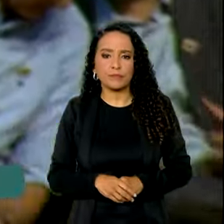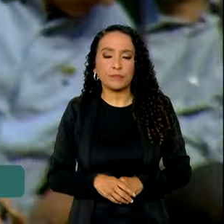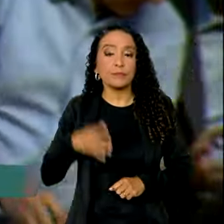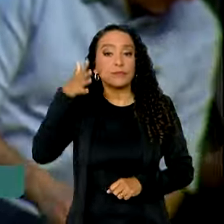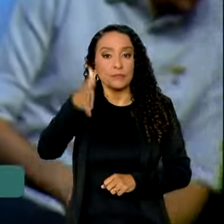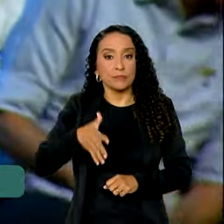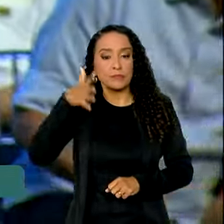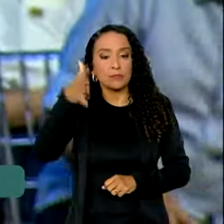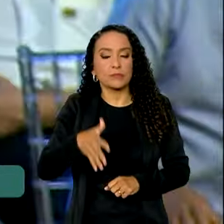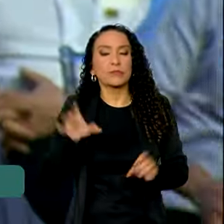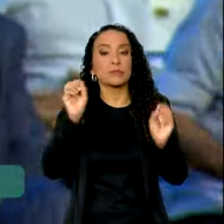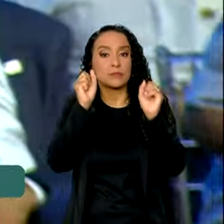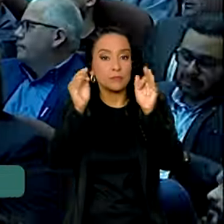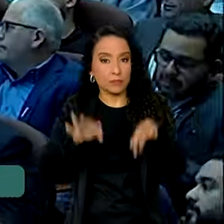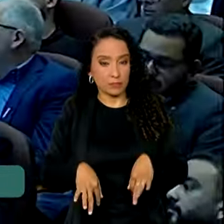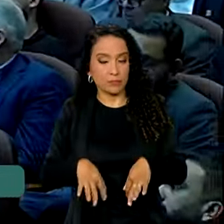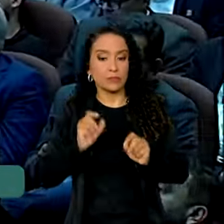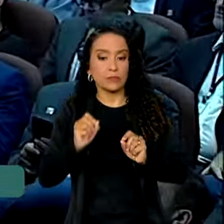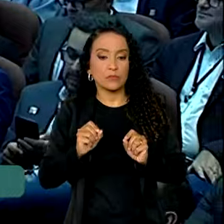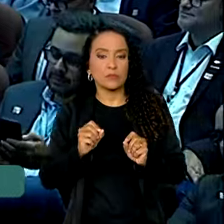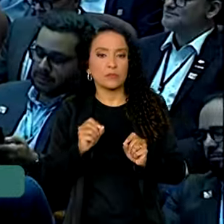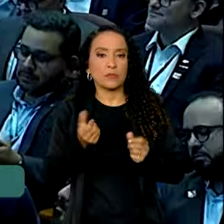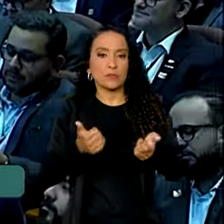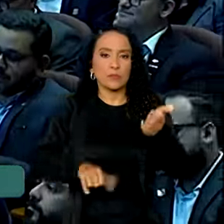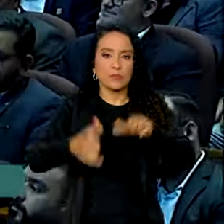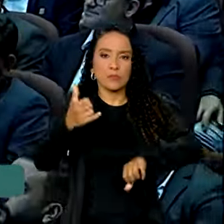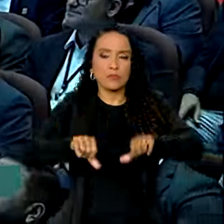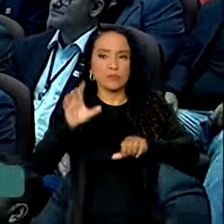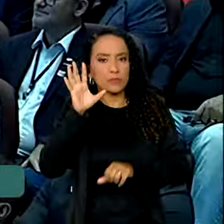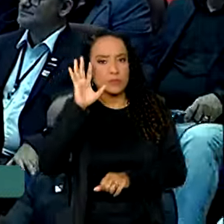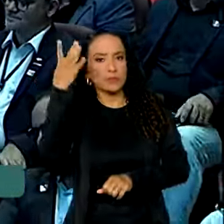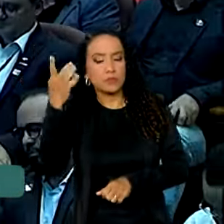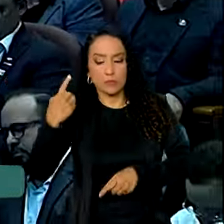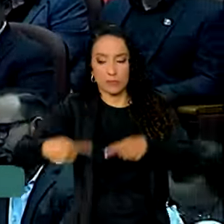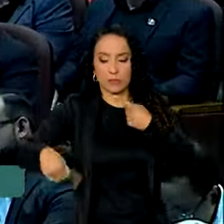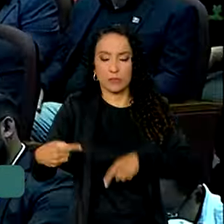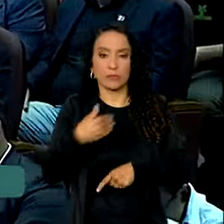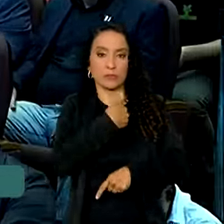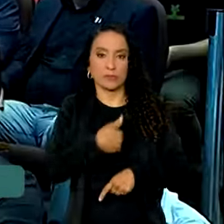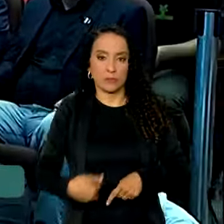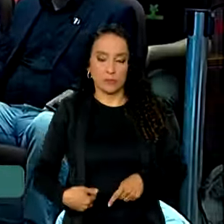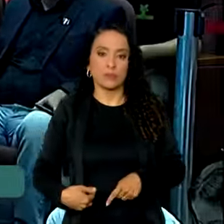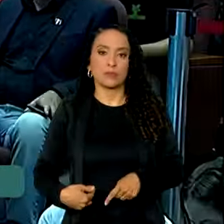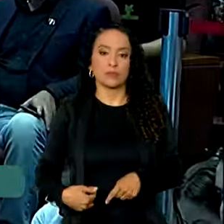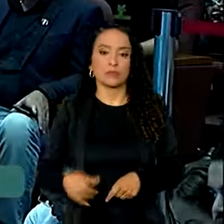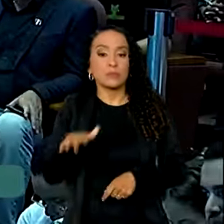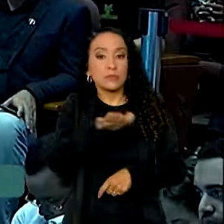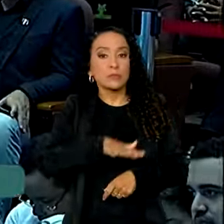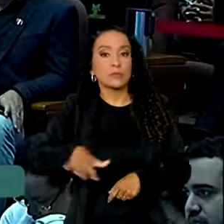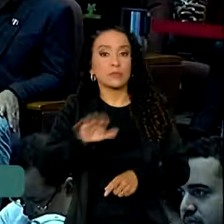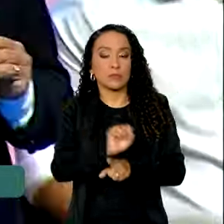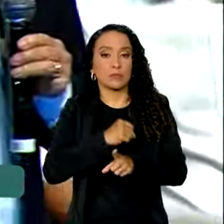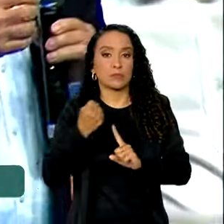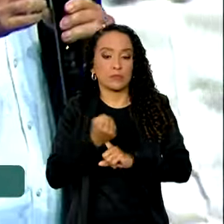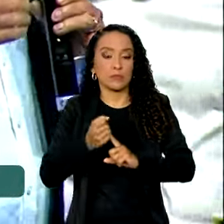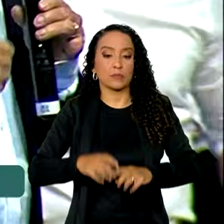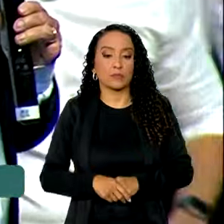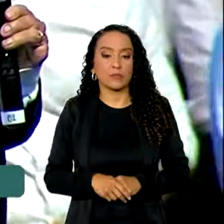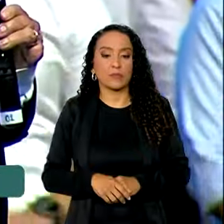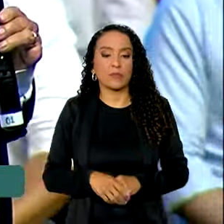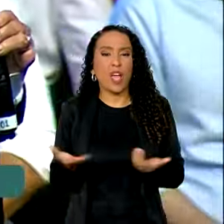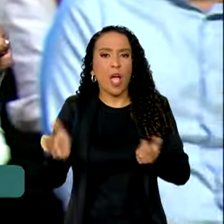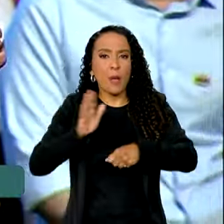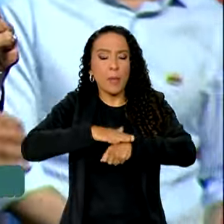discurso foi encerrado com um balanço dos resultados das políticas públicas para a área social. Esse